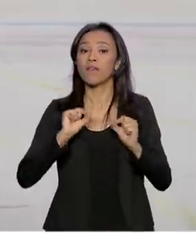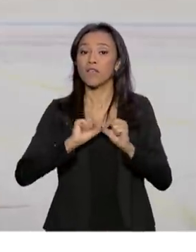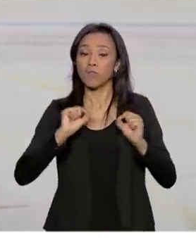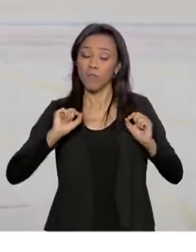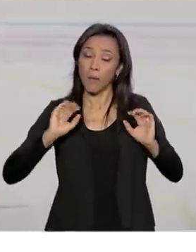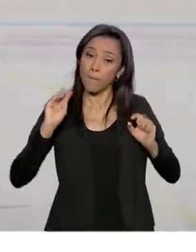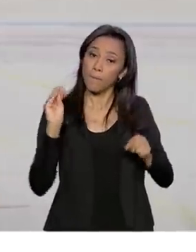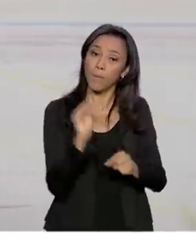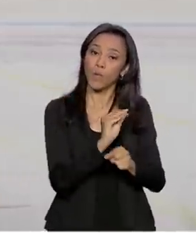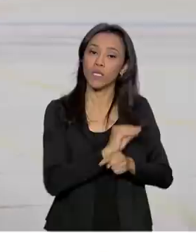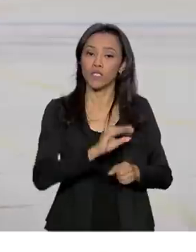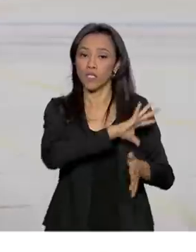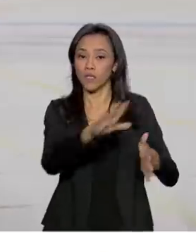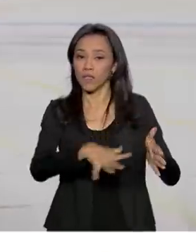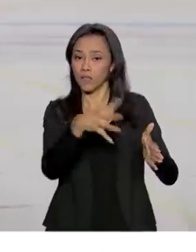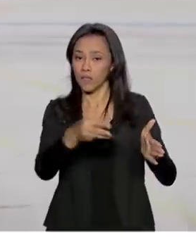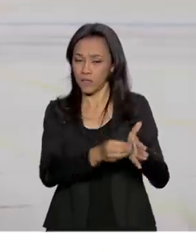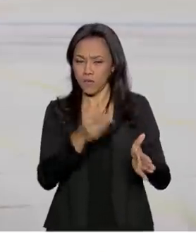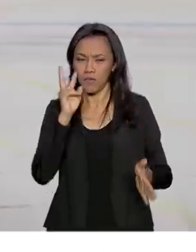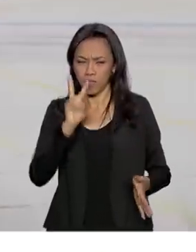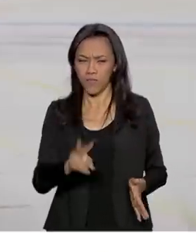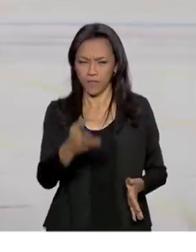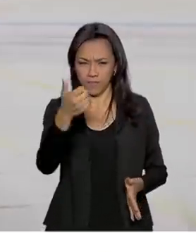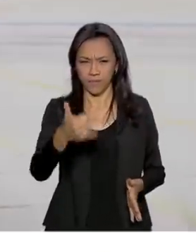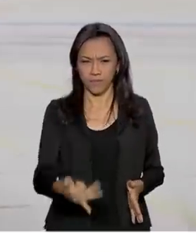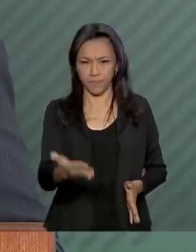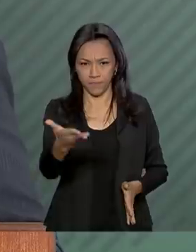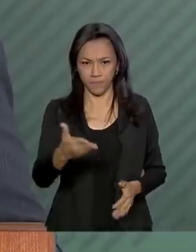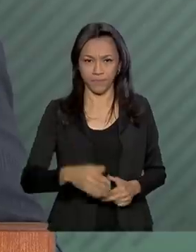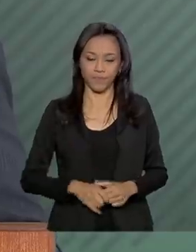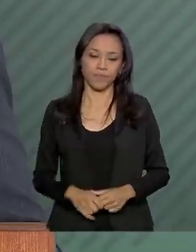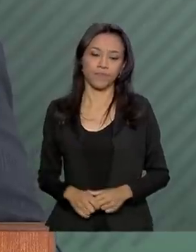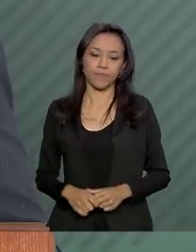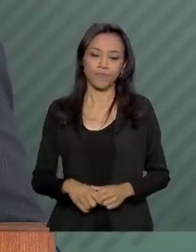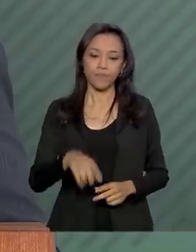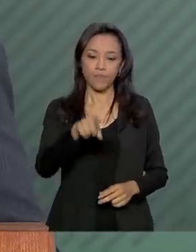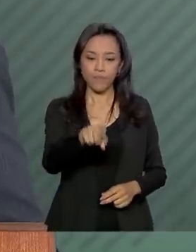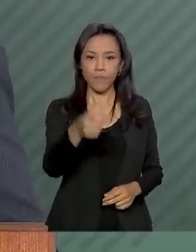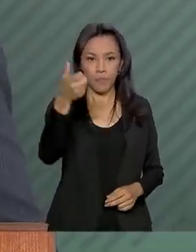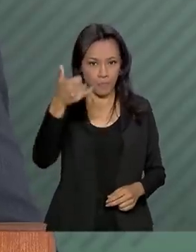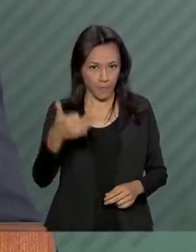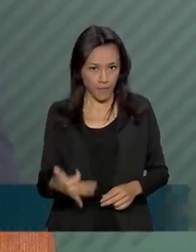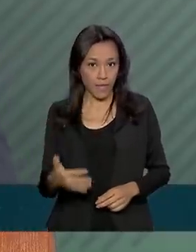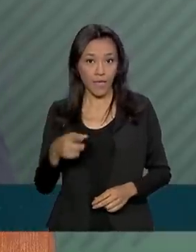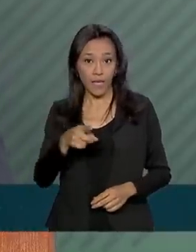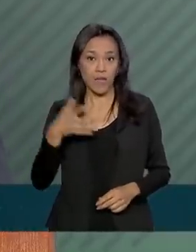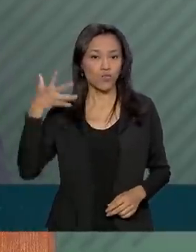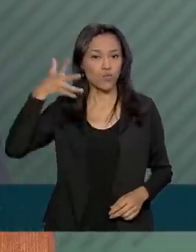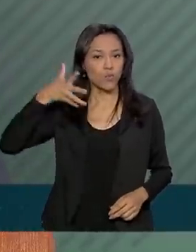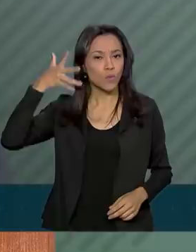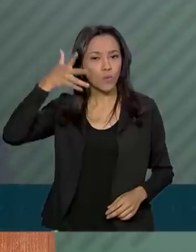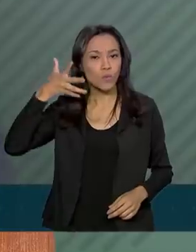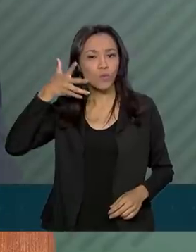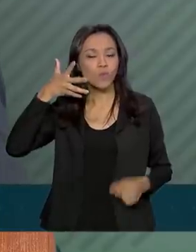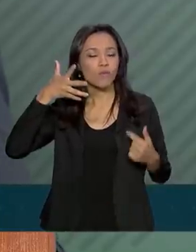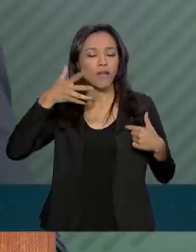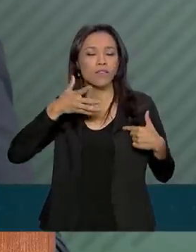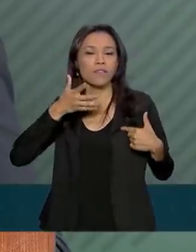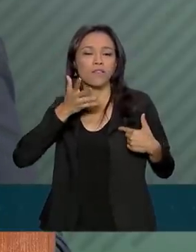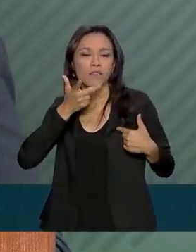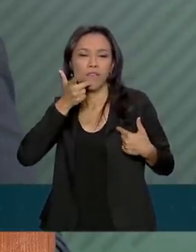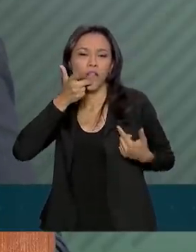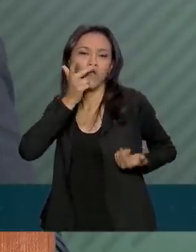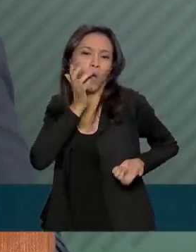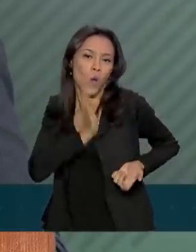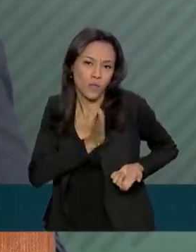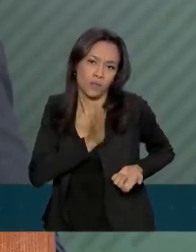a Amazônia. Vamos ver o que disse o porta-voz. É um discurso onde ele vai colocar o coração, onde ele